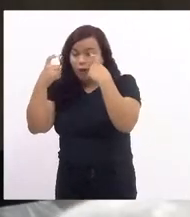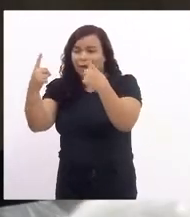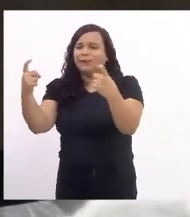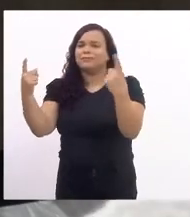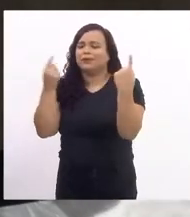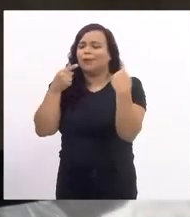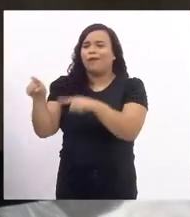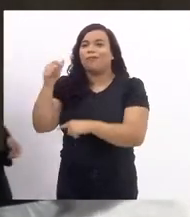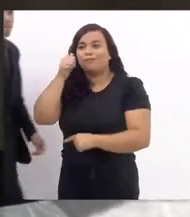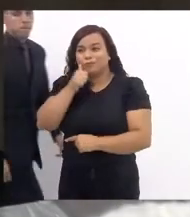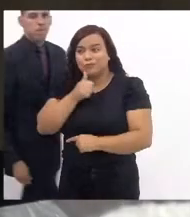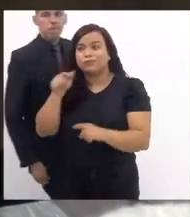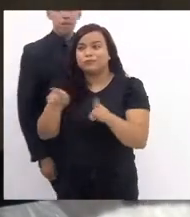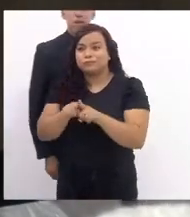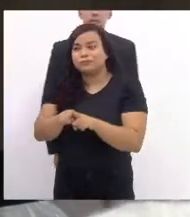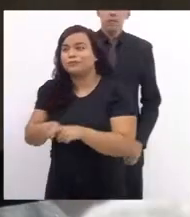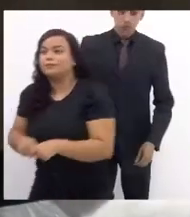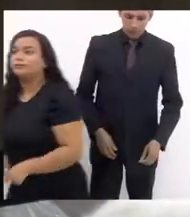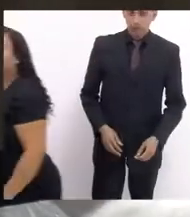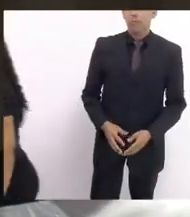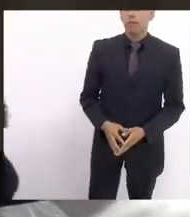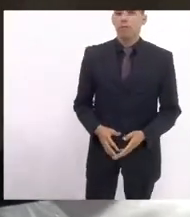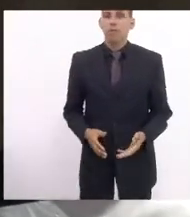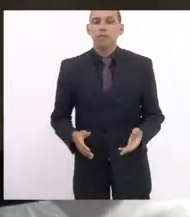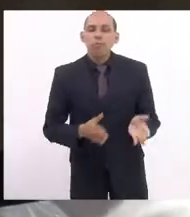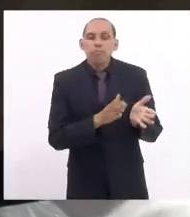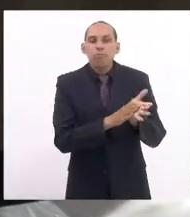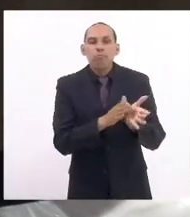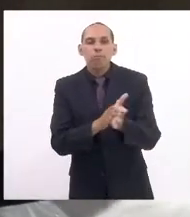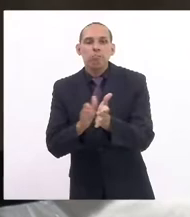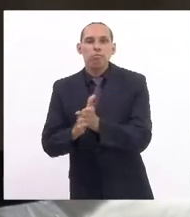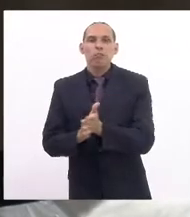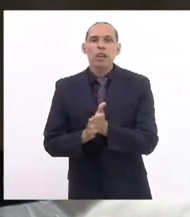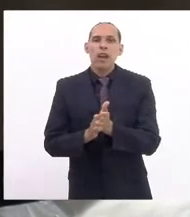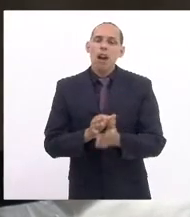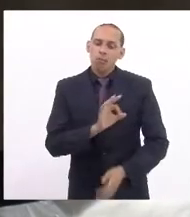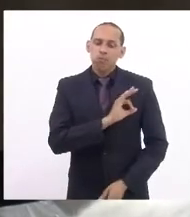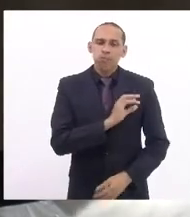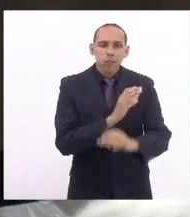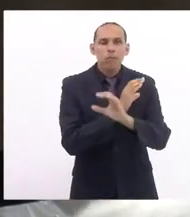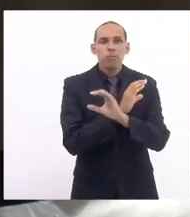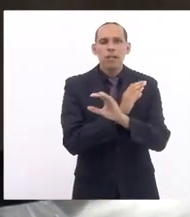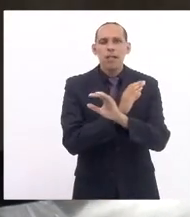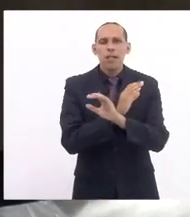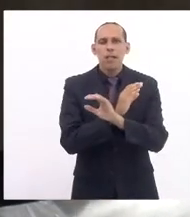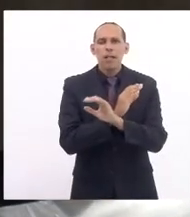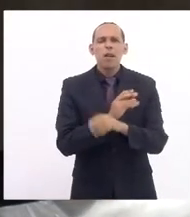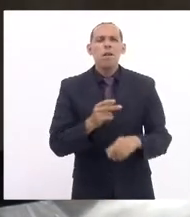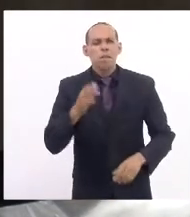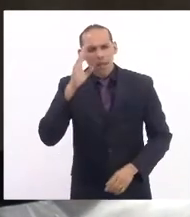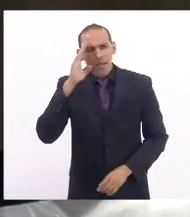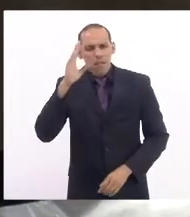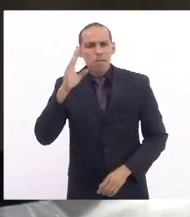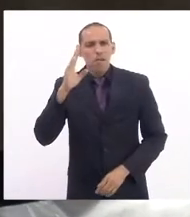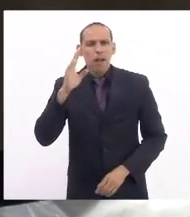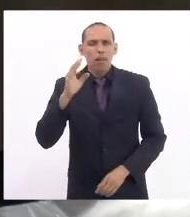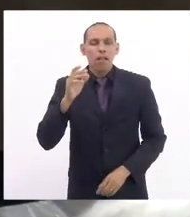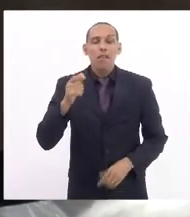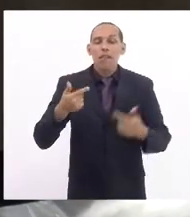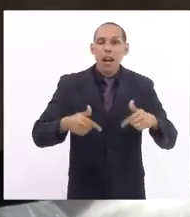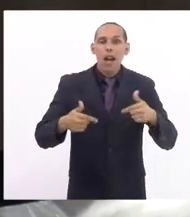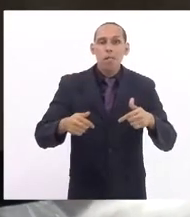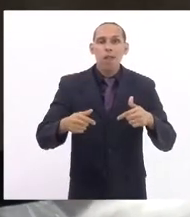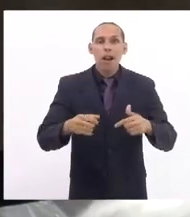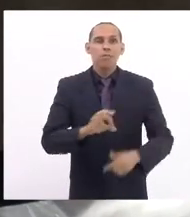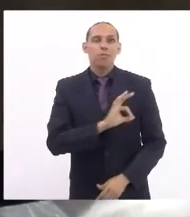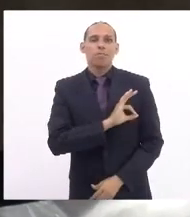fosse hora aqui de saudar os policiais civis, em particular os que atuam nas delegacias de mulheres, os